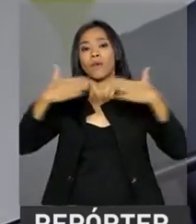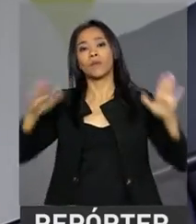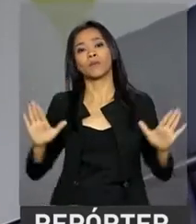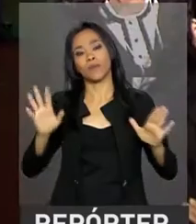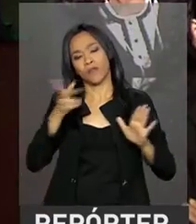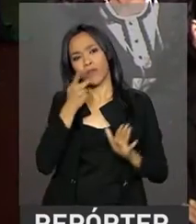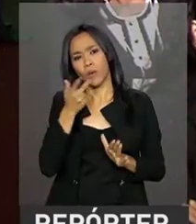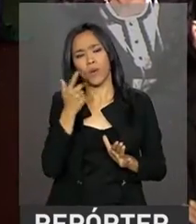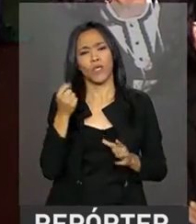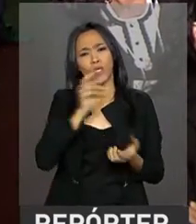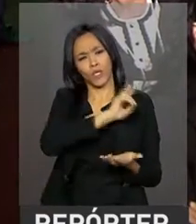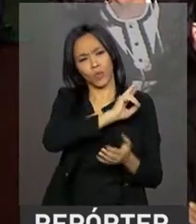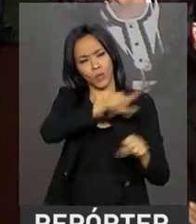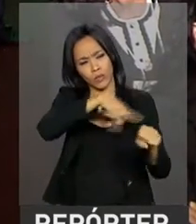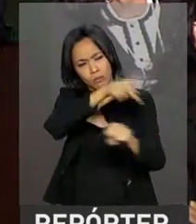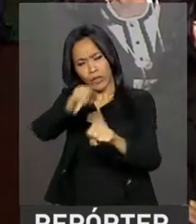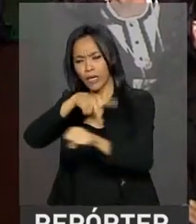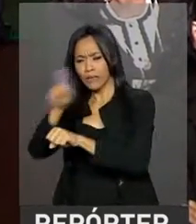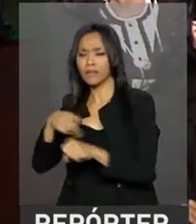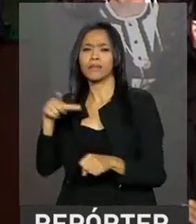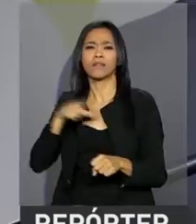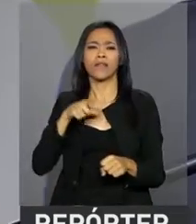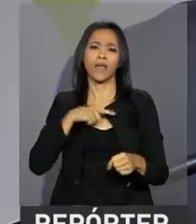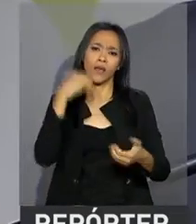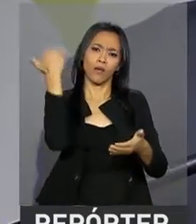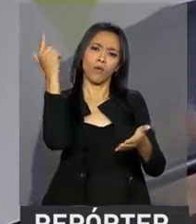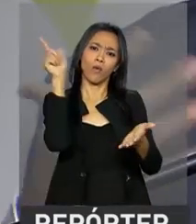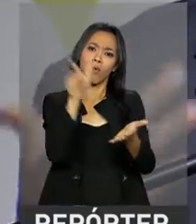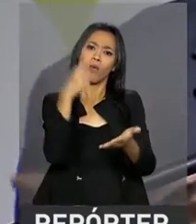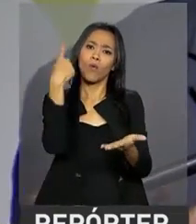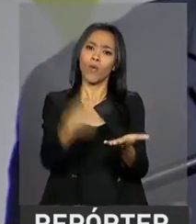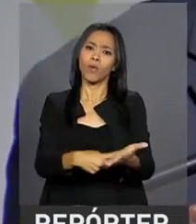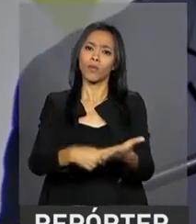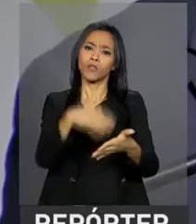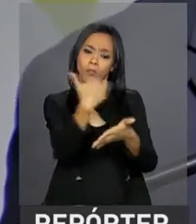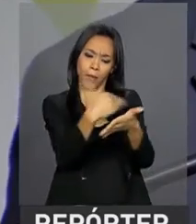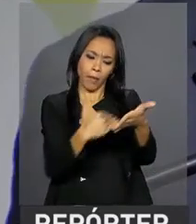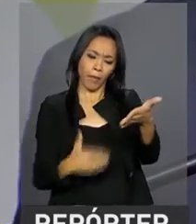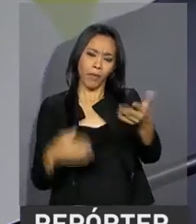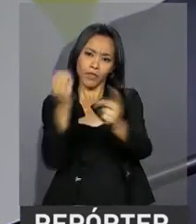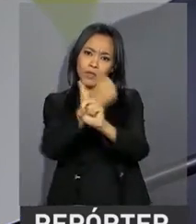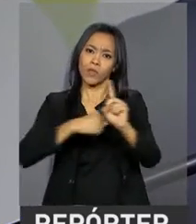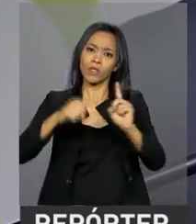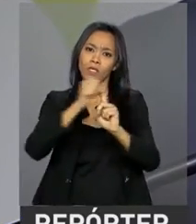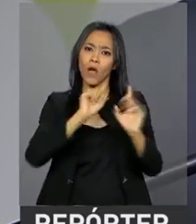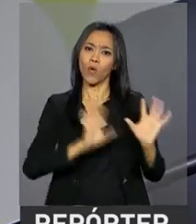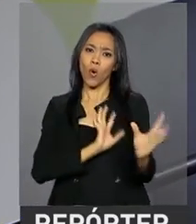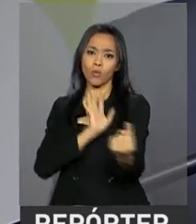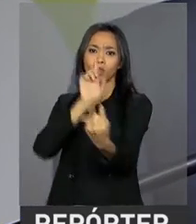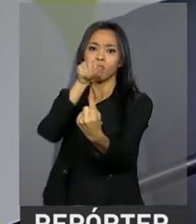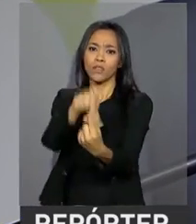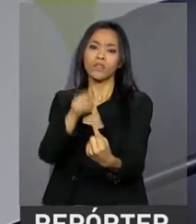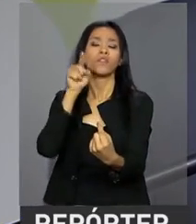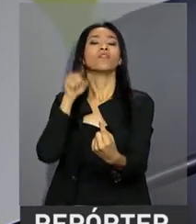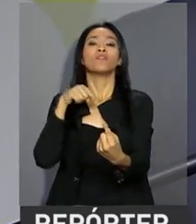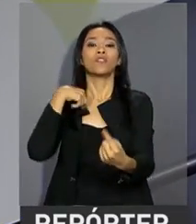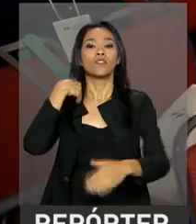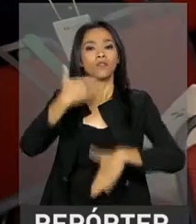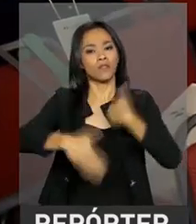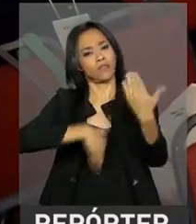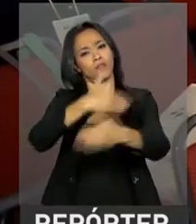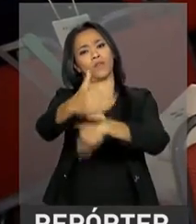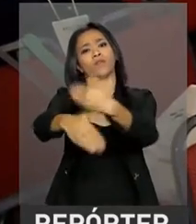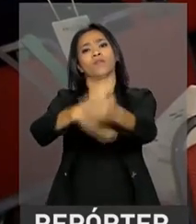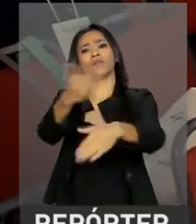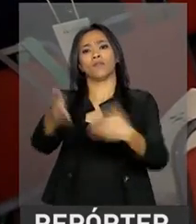os países buscam uma agenda social para a Amazônia em consonância com os objetivos de desenvolvimento sustentável